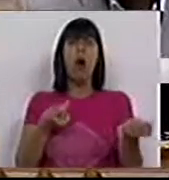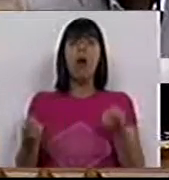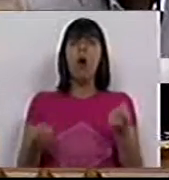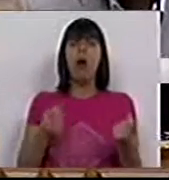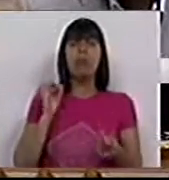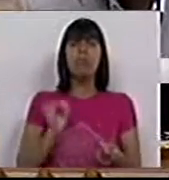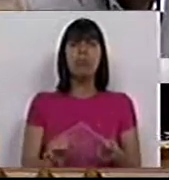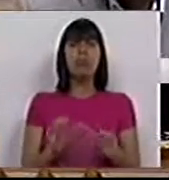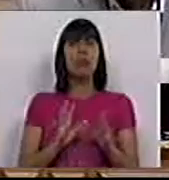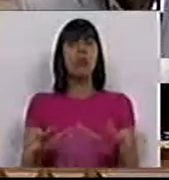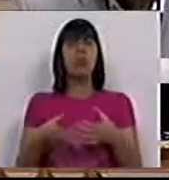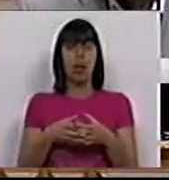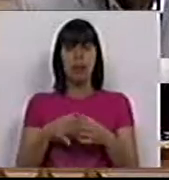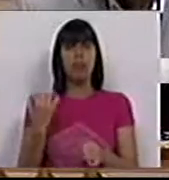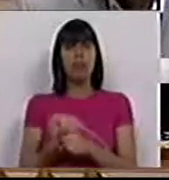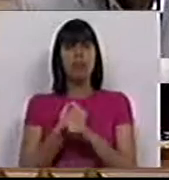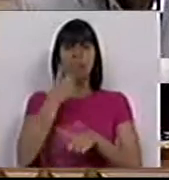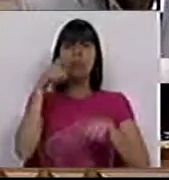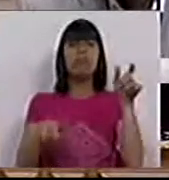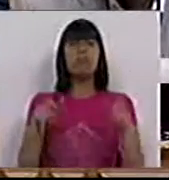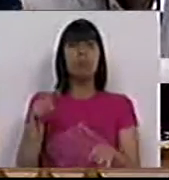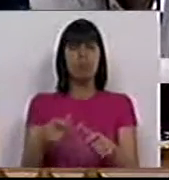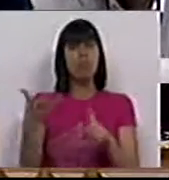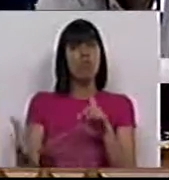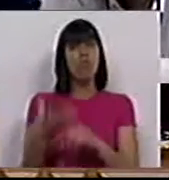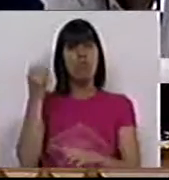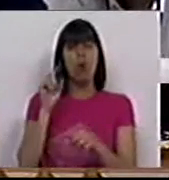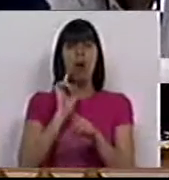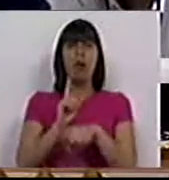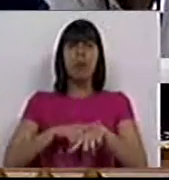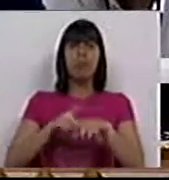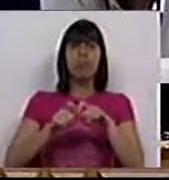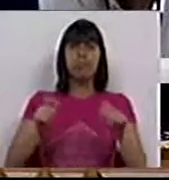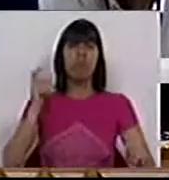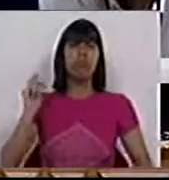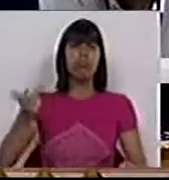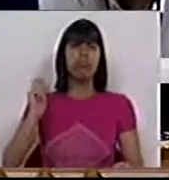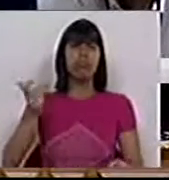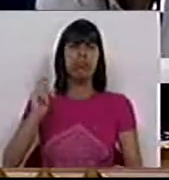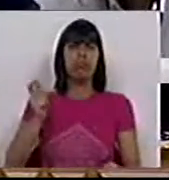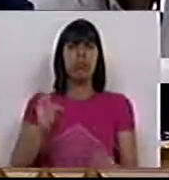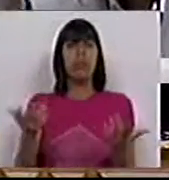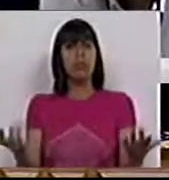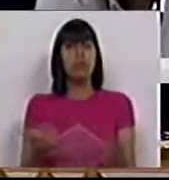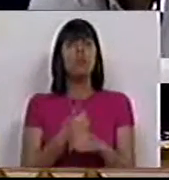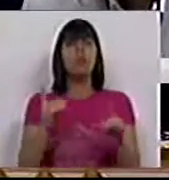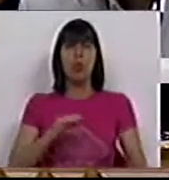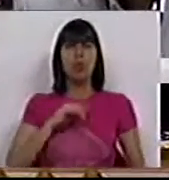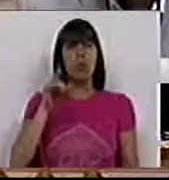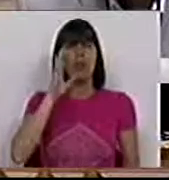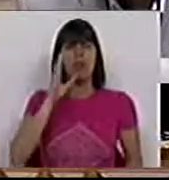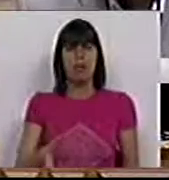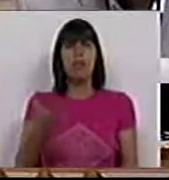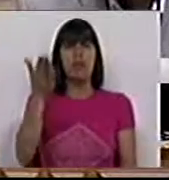organização coletiva dos trabalhadores conquistada durante décadas e décadas. Porque o Sr.